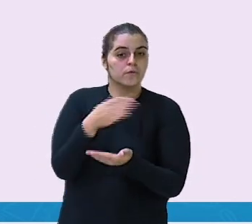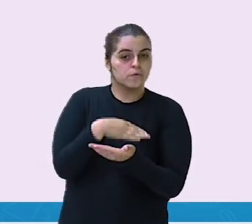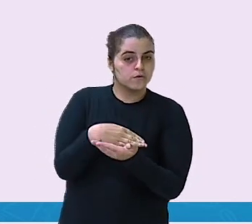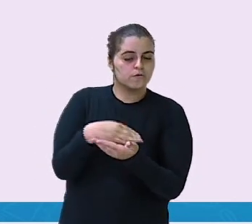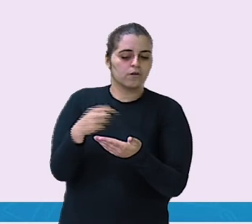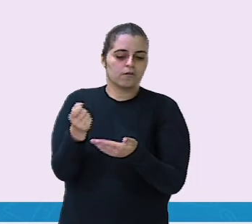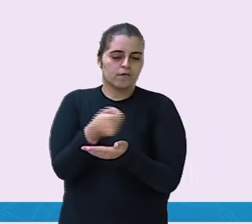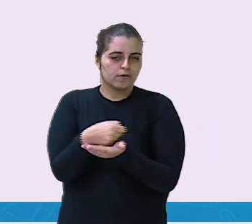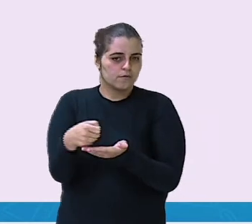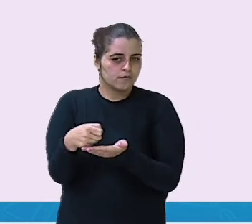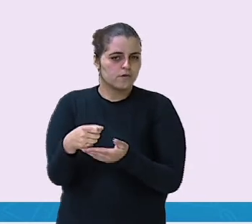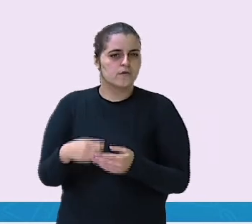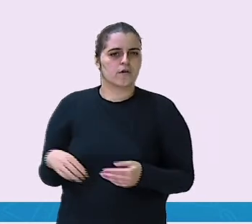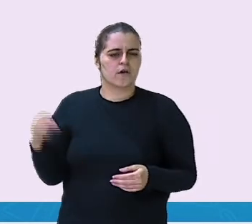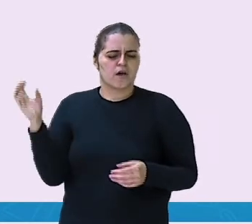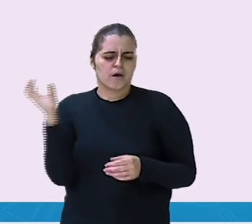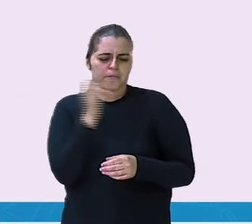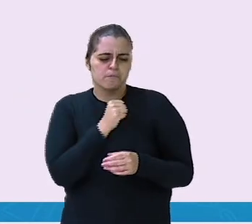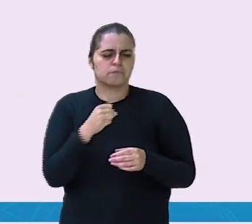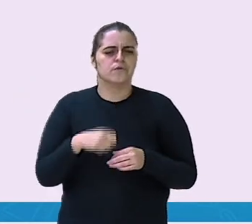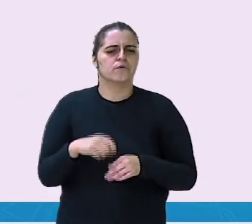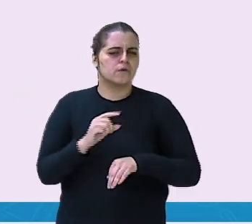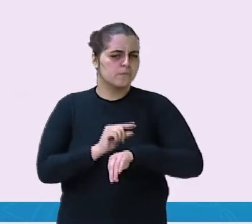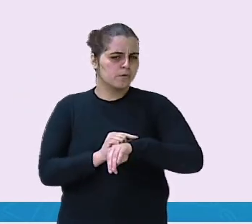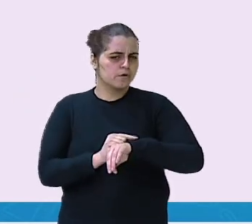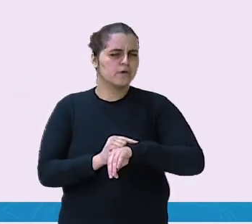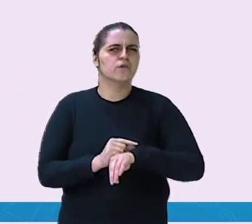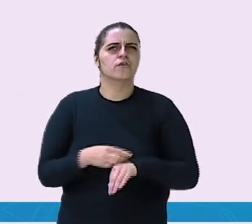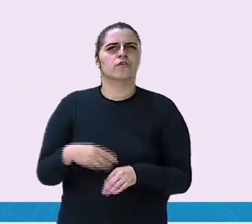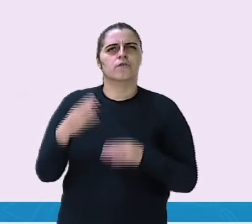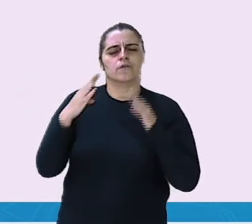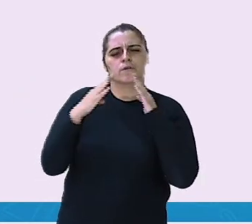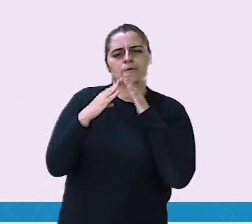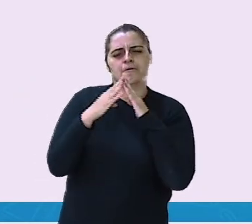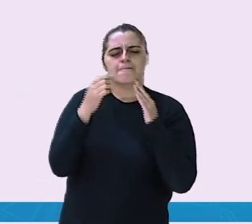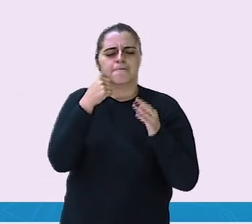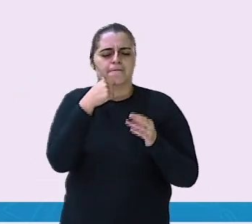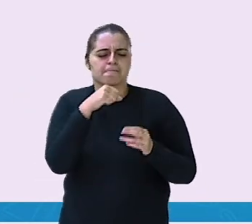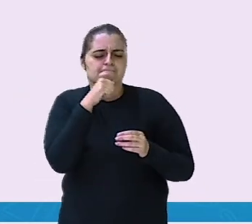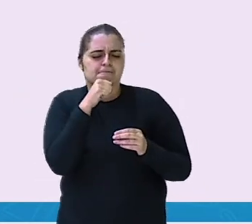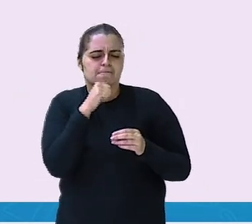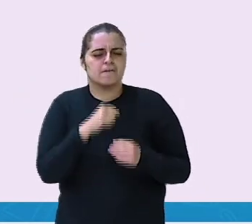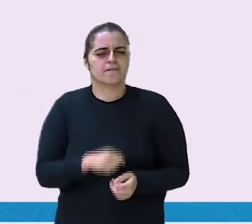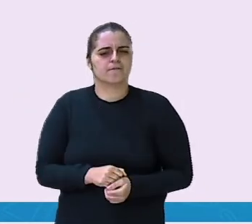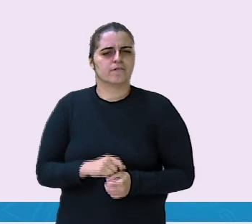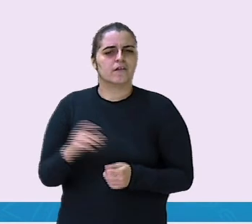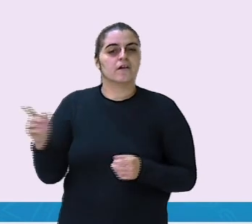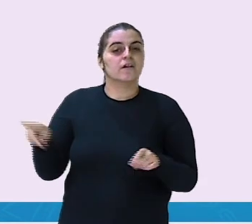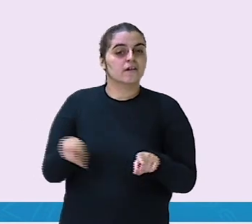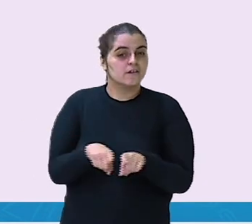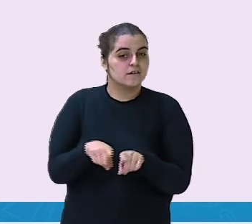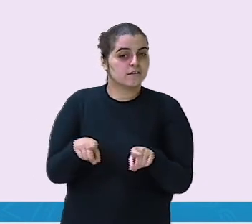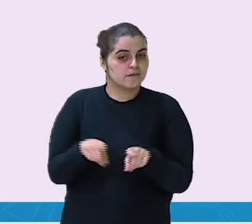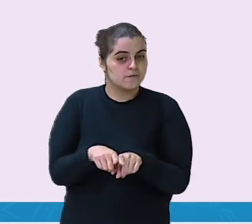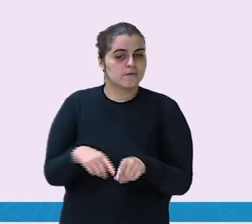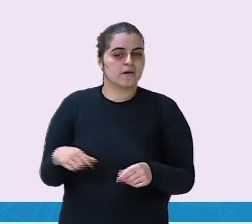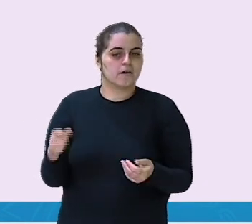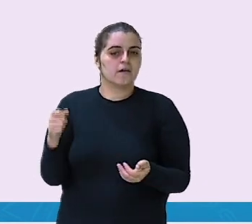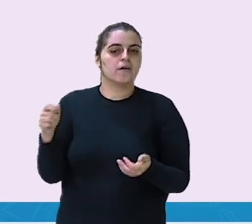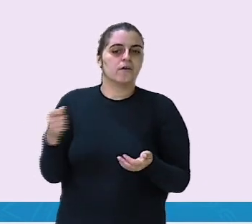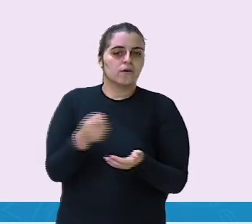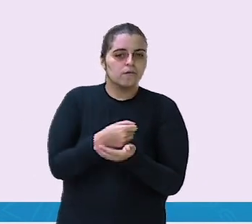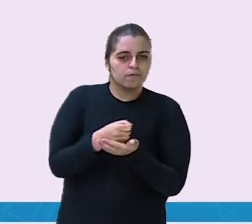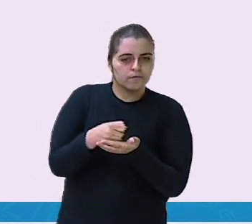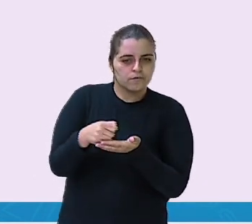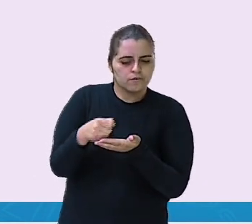Daqui a pouco, vamos na casa da vovó. Corrigimos a lição que a professora mandou ontem para casa.